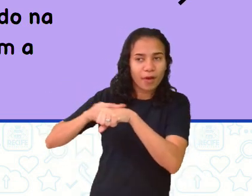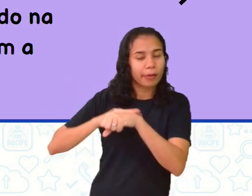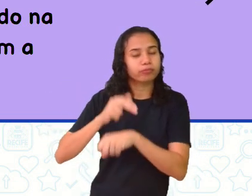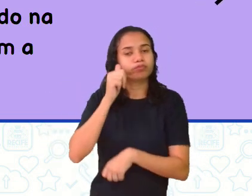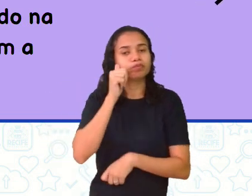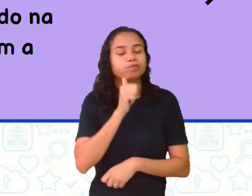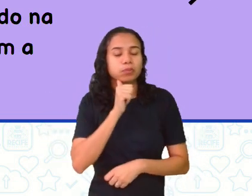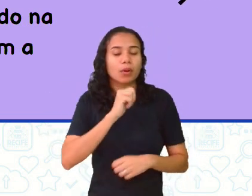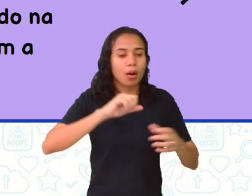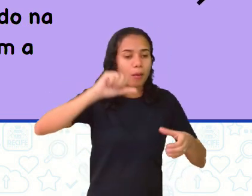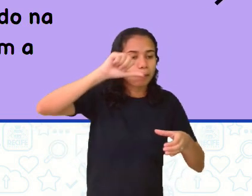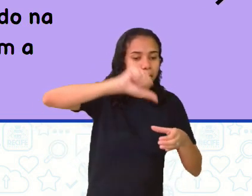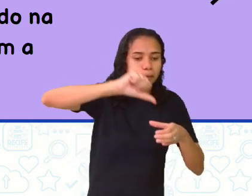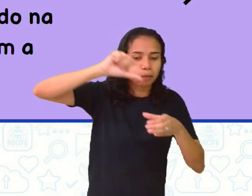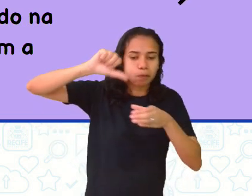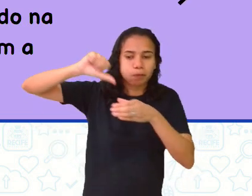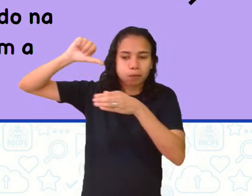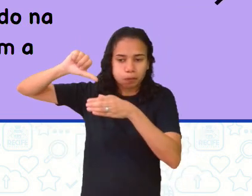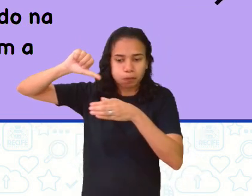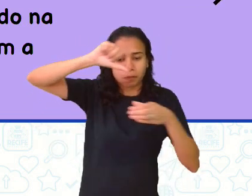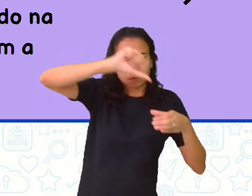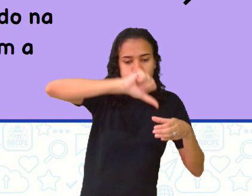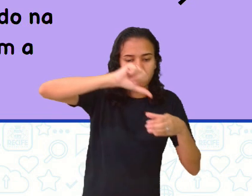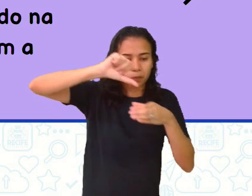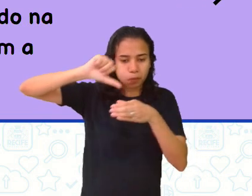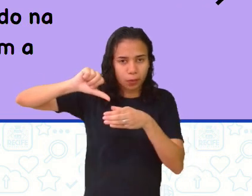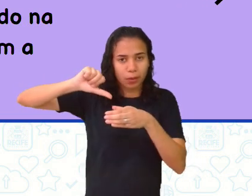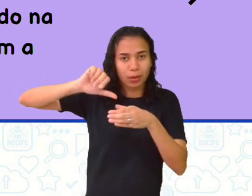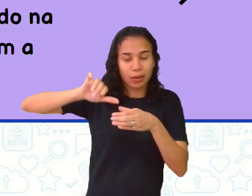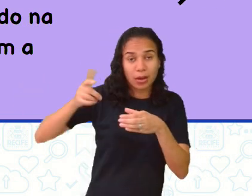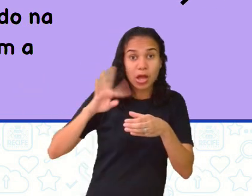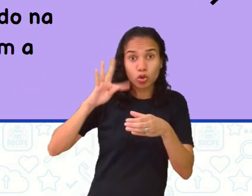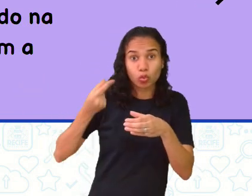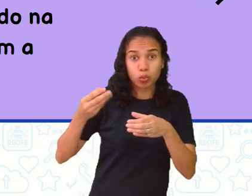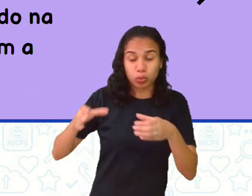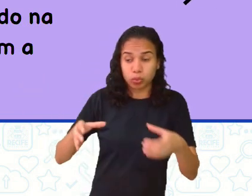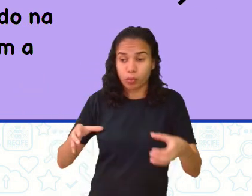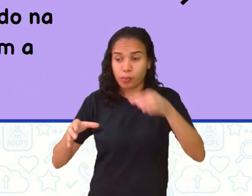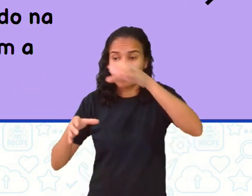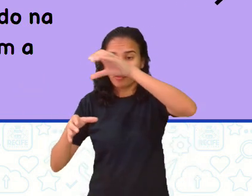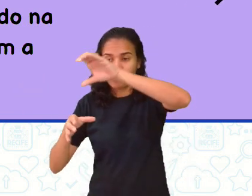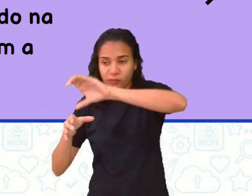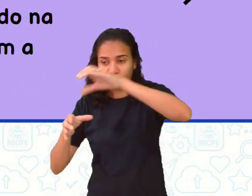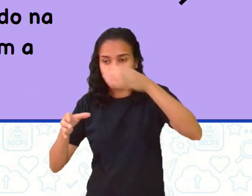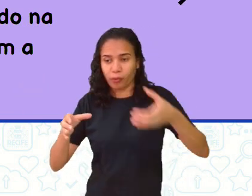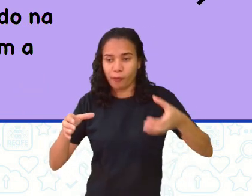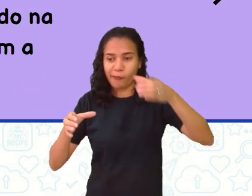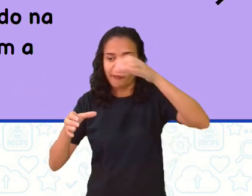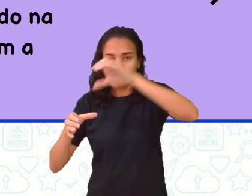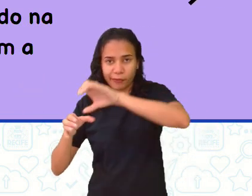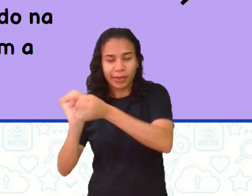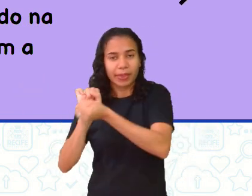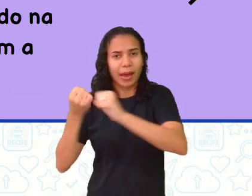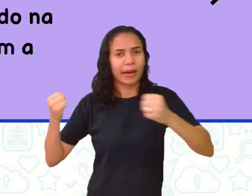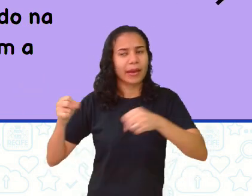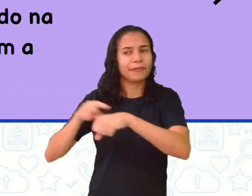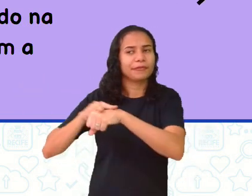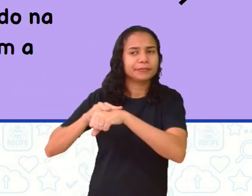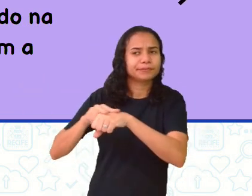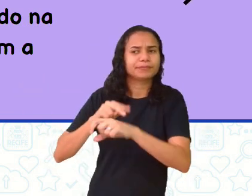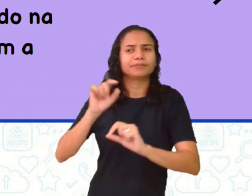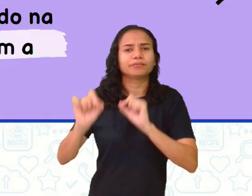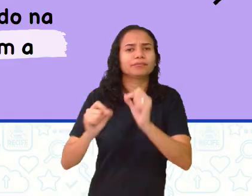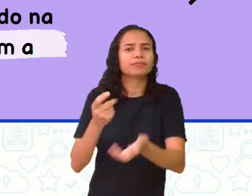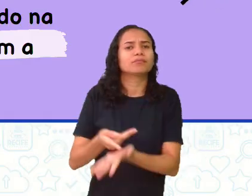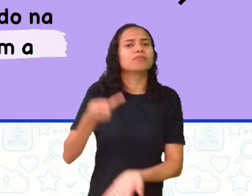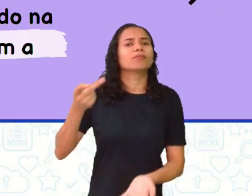as canecas pequenas e média e despeja tudo na caneca grande. O que vai acontecer com